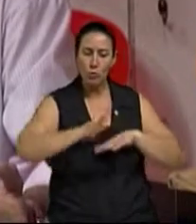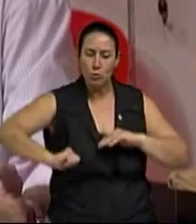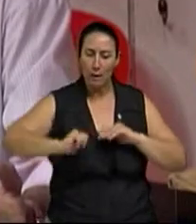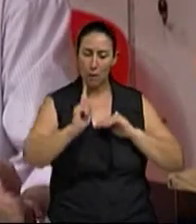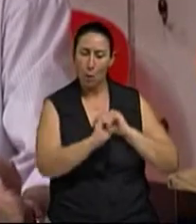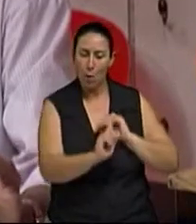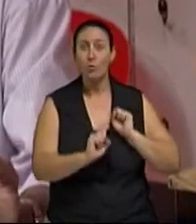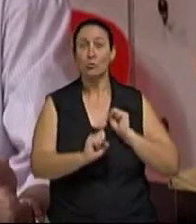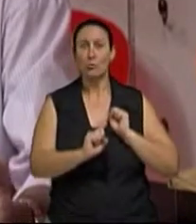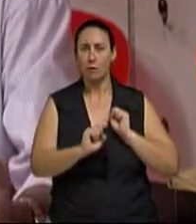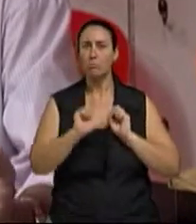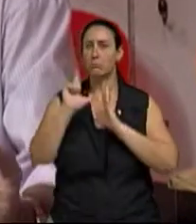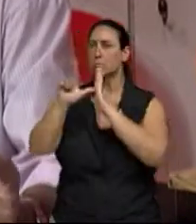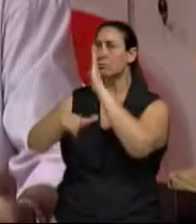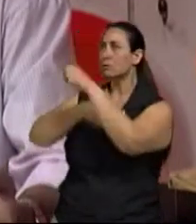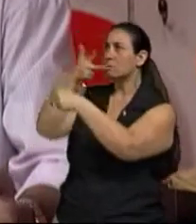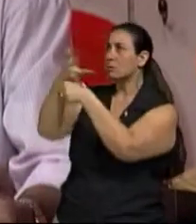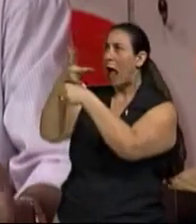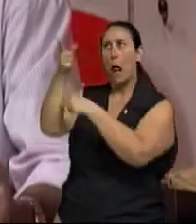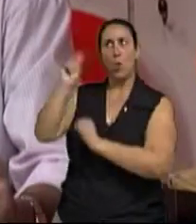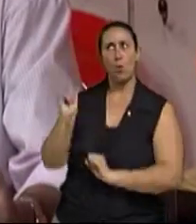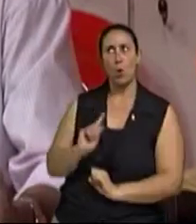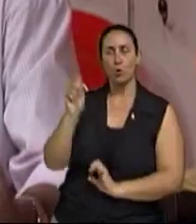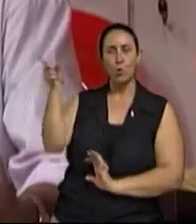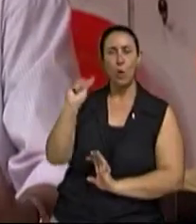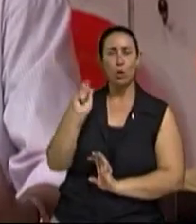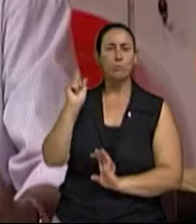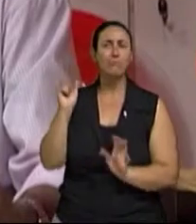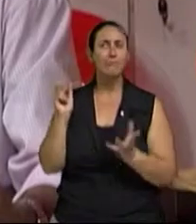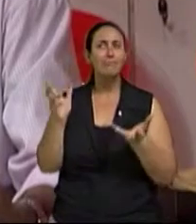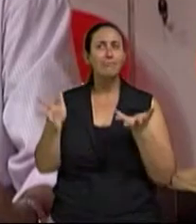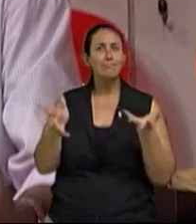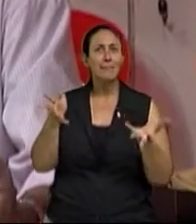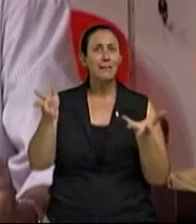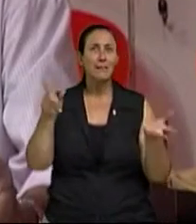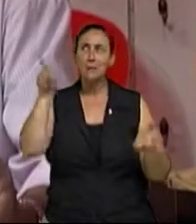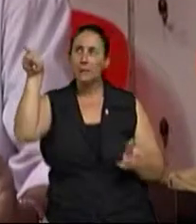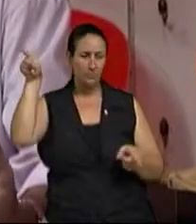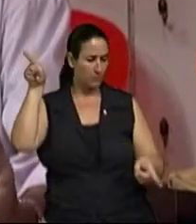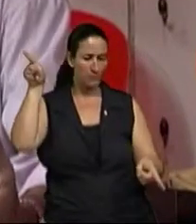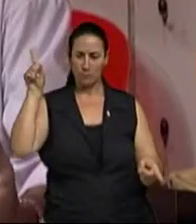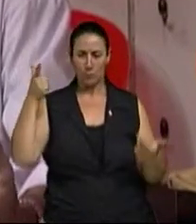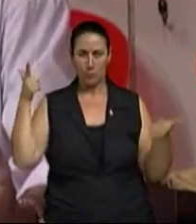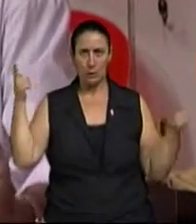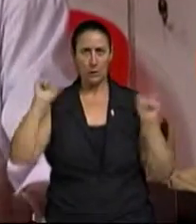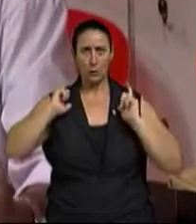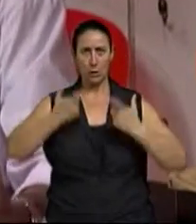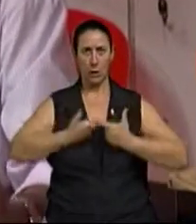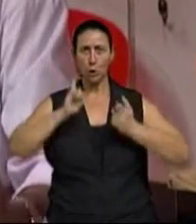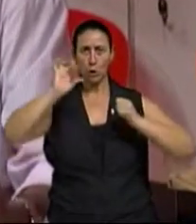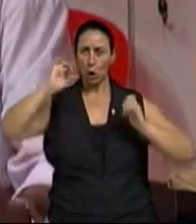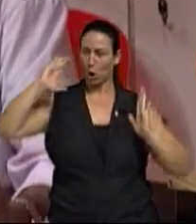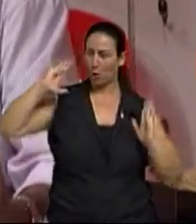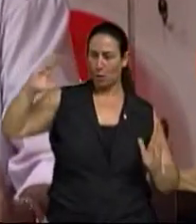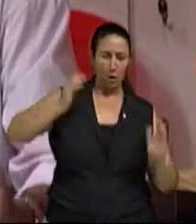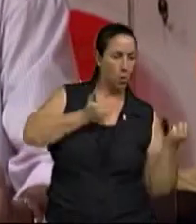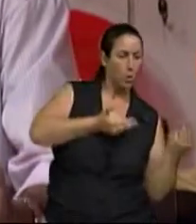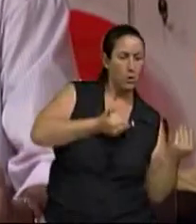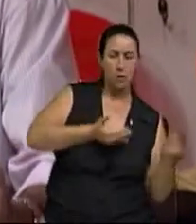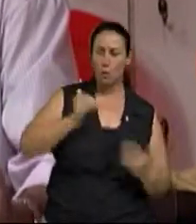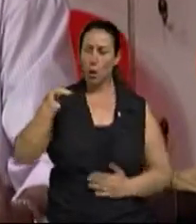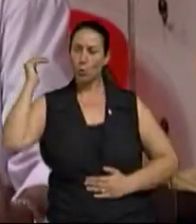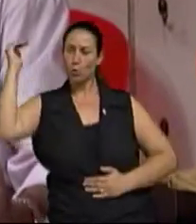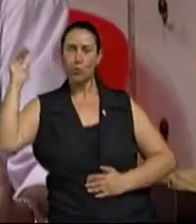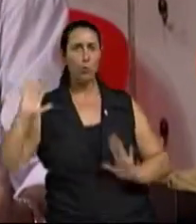a expressão sexual. Então nós partimos de uma perspectiva que essas pessoas não têm esse desejo, não vivem esse desejo, não